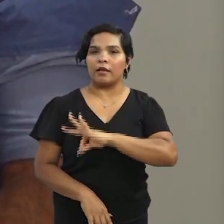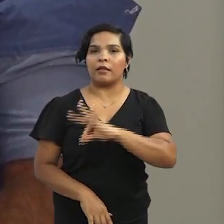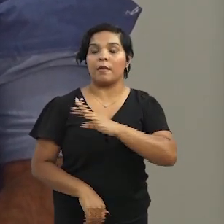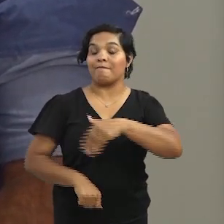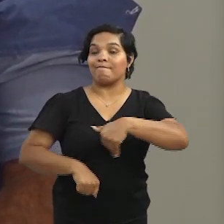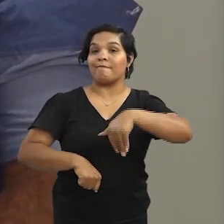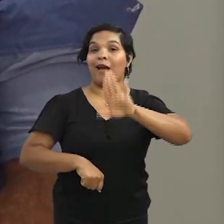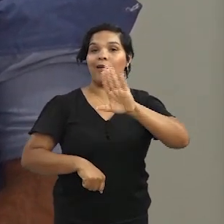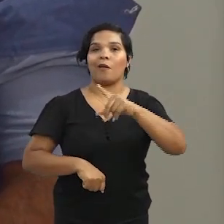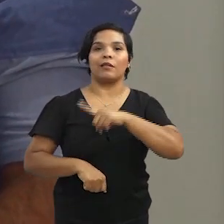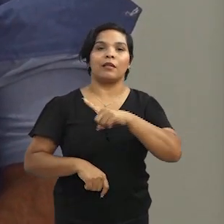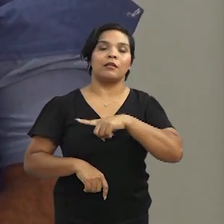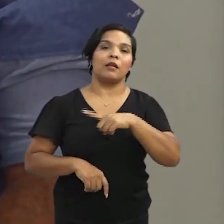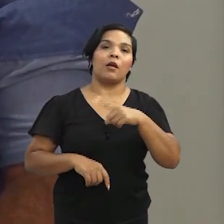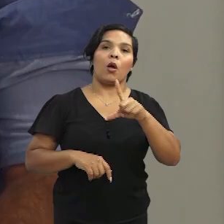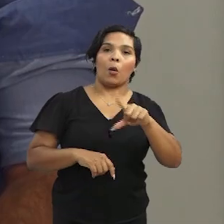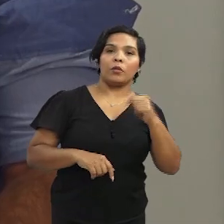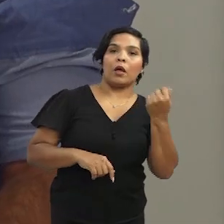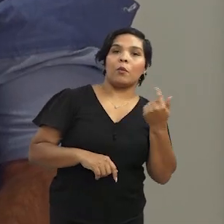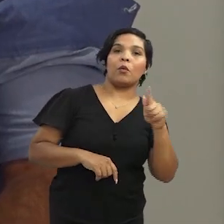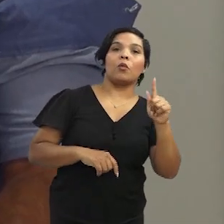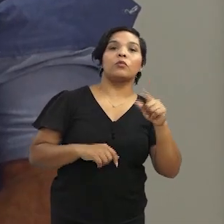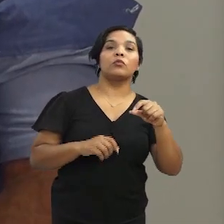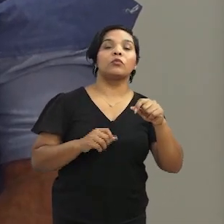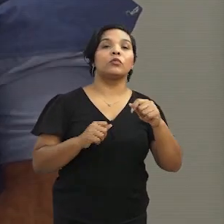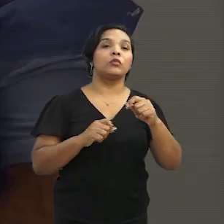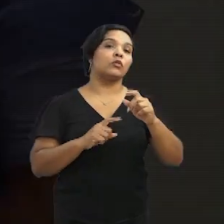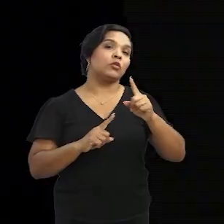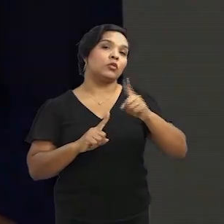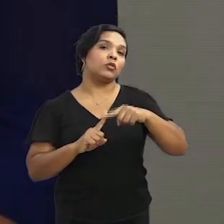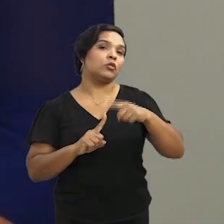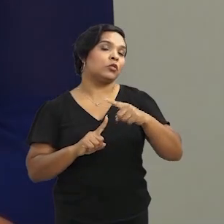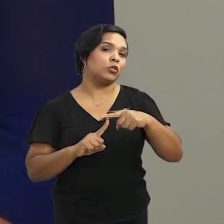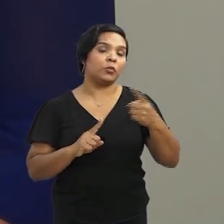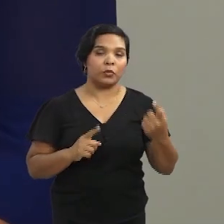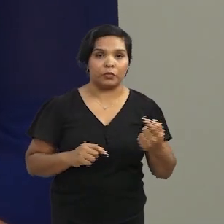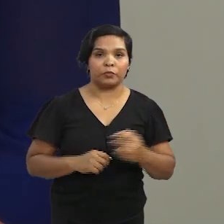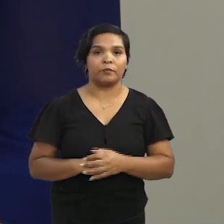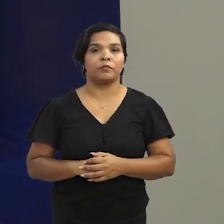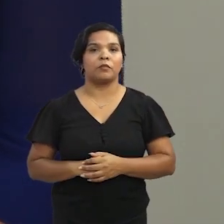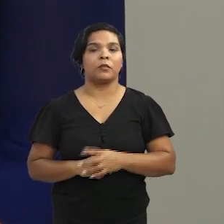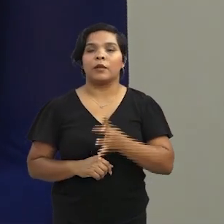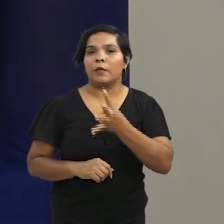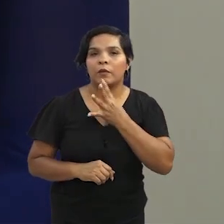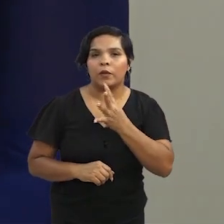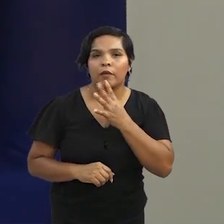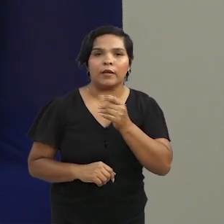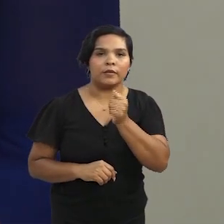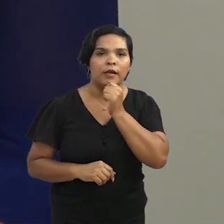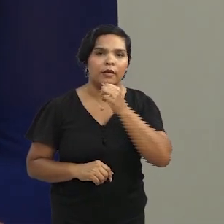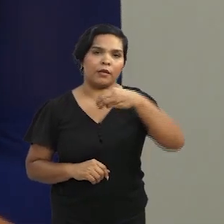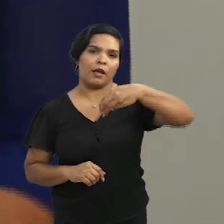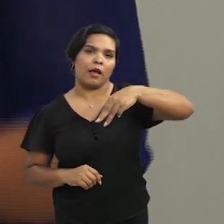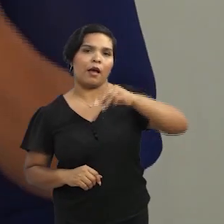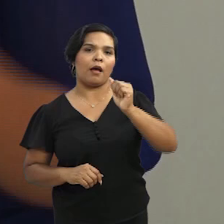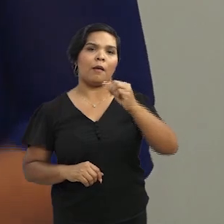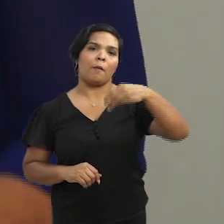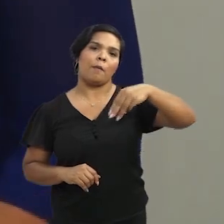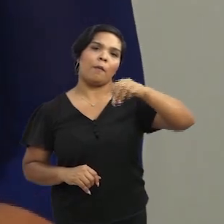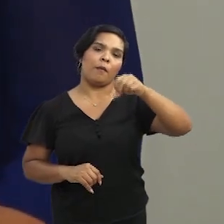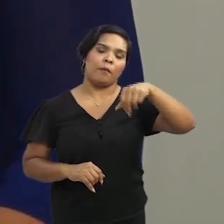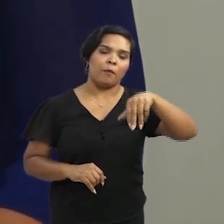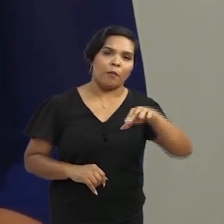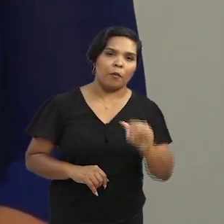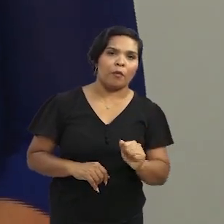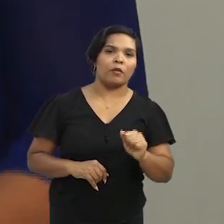maior do que ele teria se ele fosse optar por outra cultura. Eu acho que, quem não conhece a cultura, eu acho que é uma cultura de grande